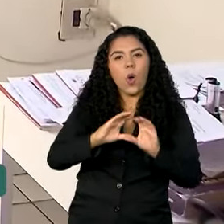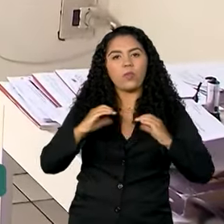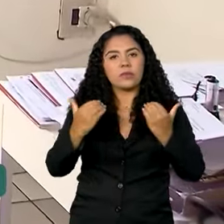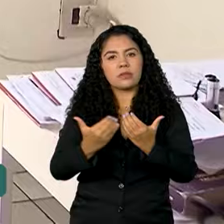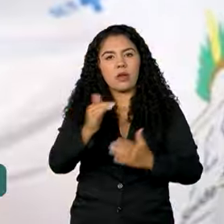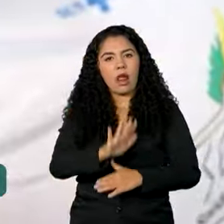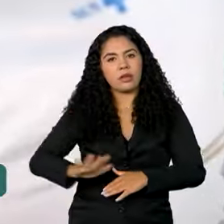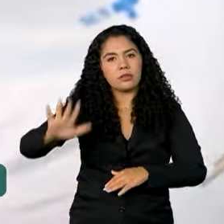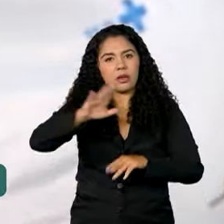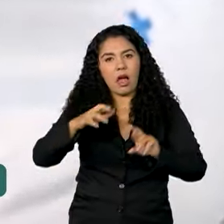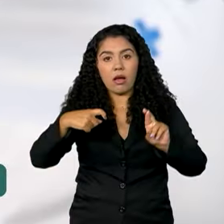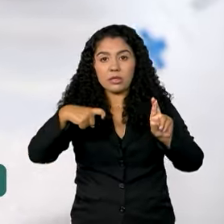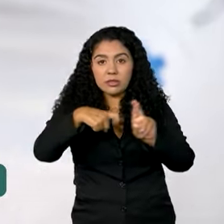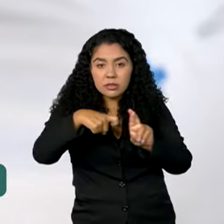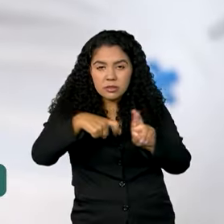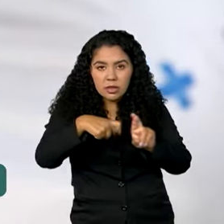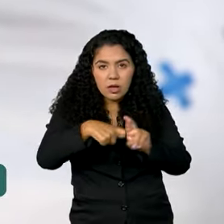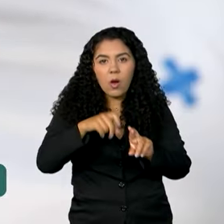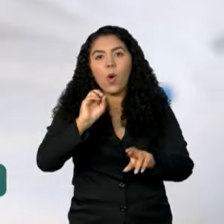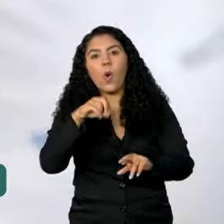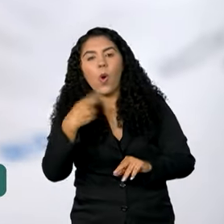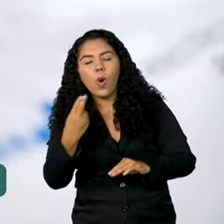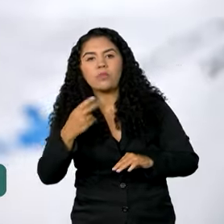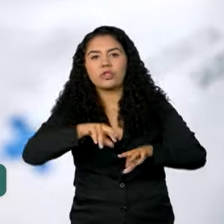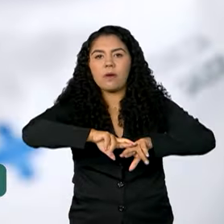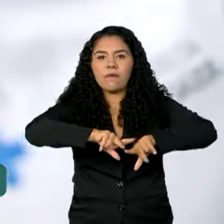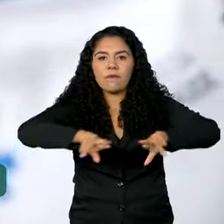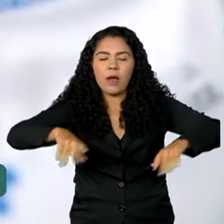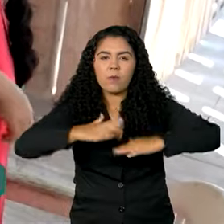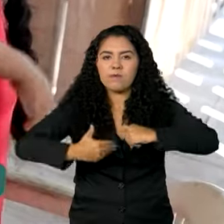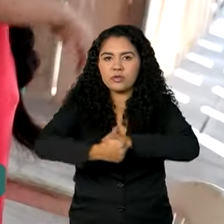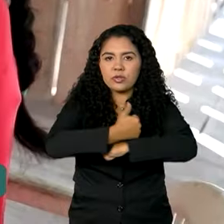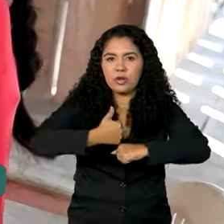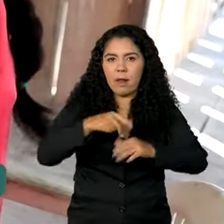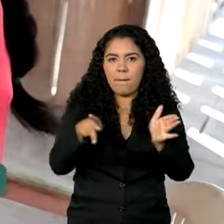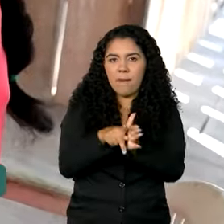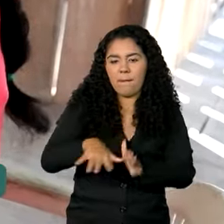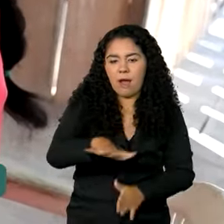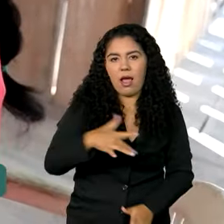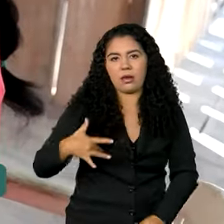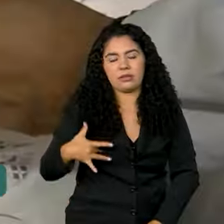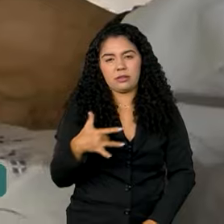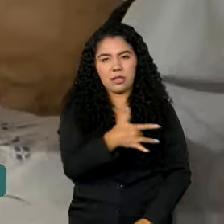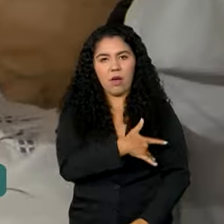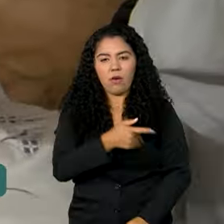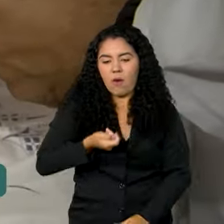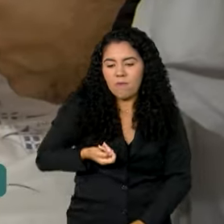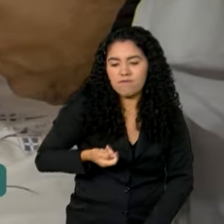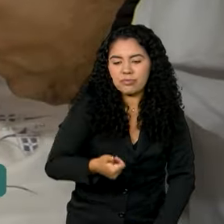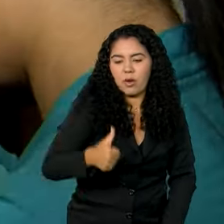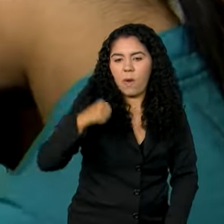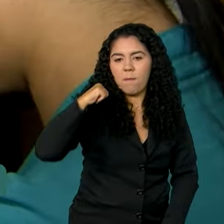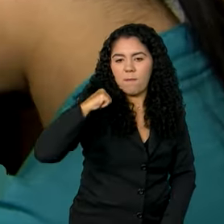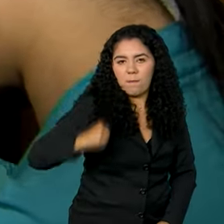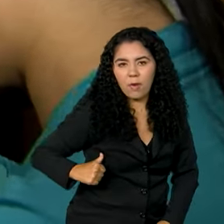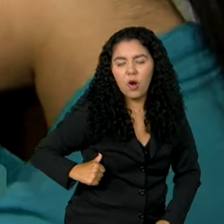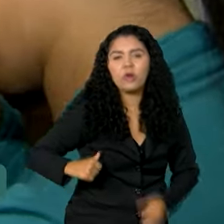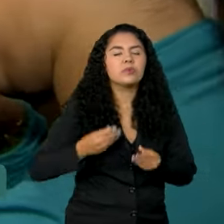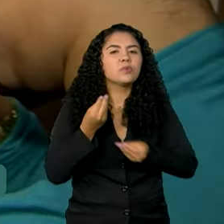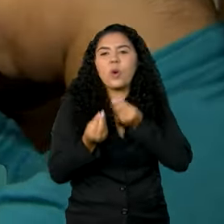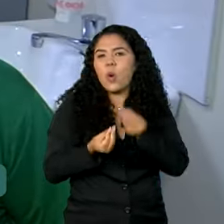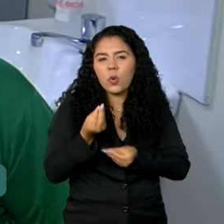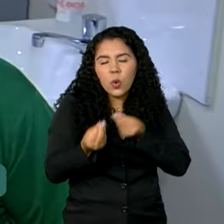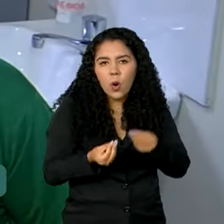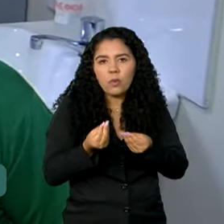pela Comissão Nacional de Residência Multiprofissional em Saúde. A concessão de bolsas de residência é realizada por intermédio